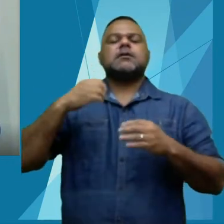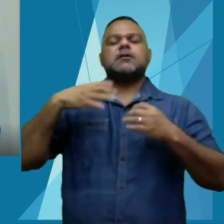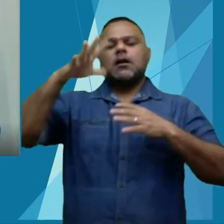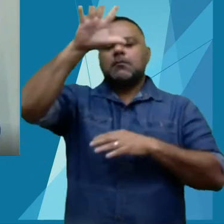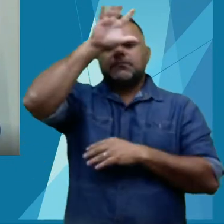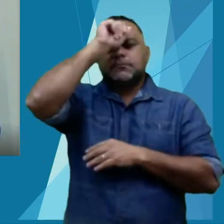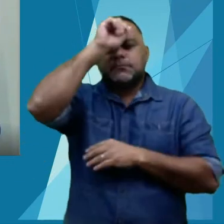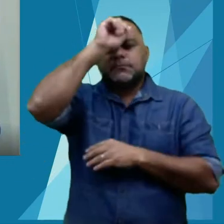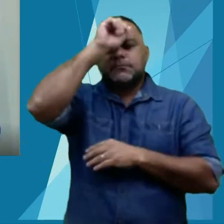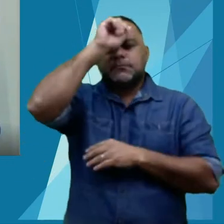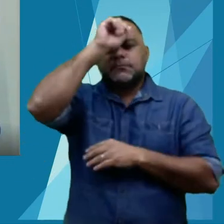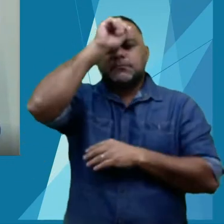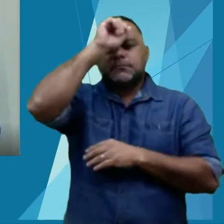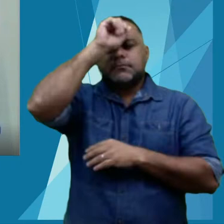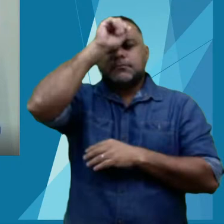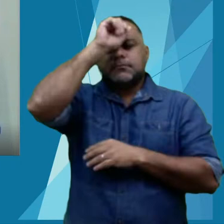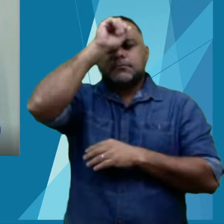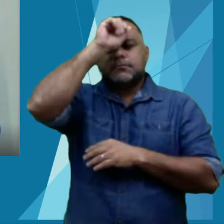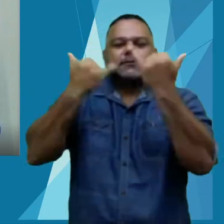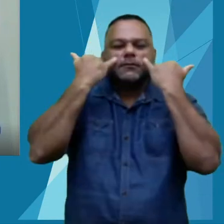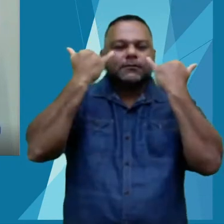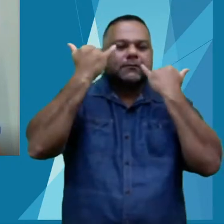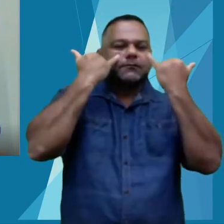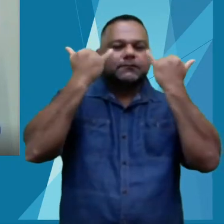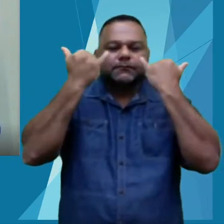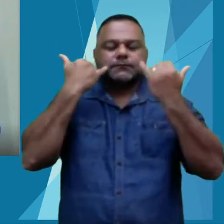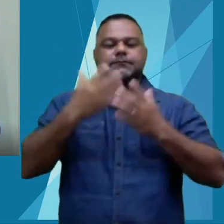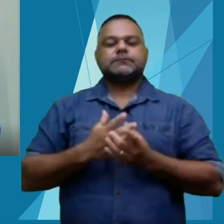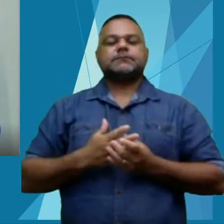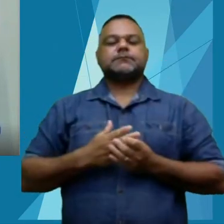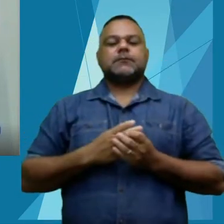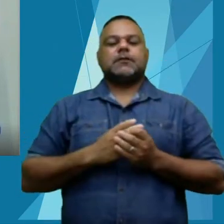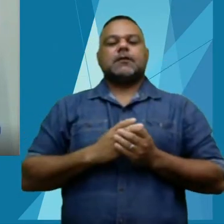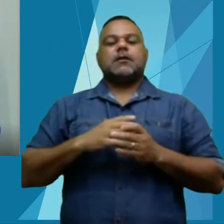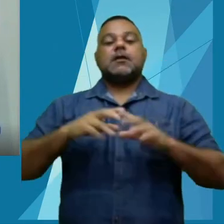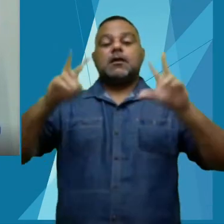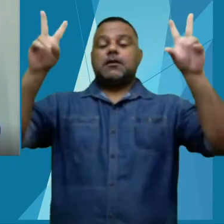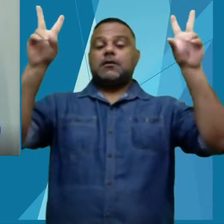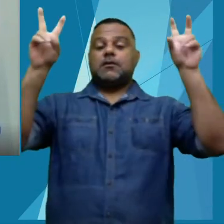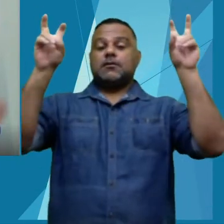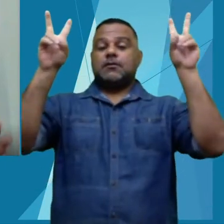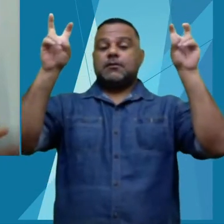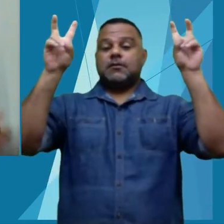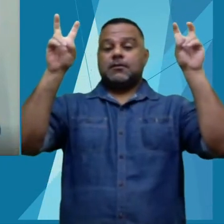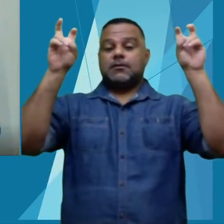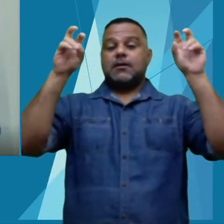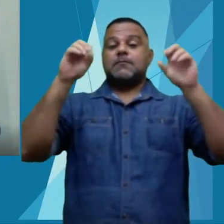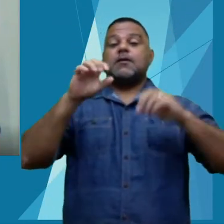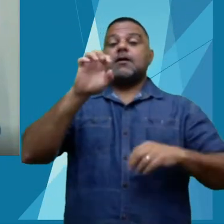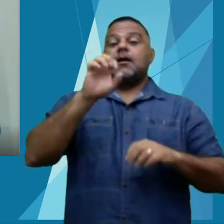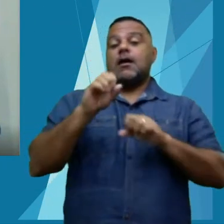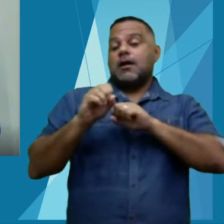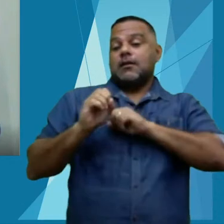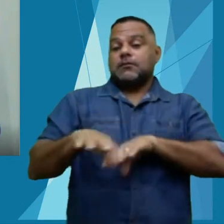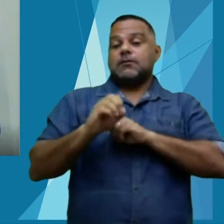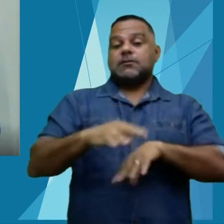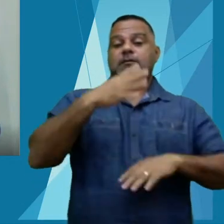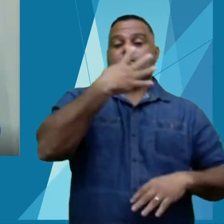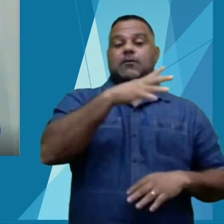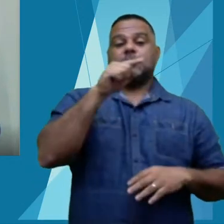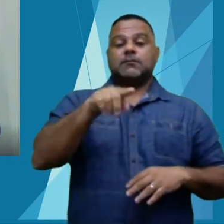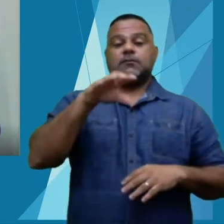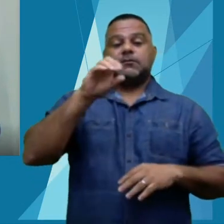muita troca de informação e conhecimento. E que o tema do nosso evento, Educação 4.0,